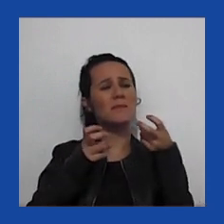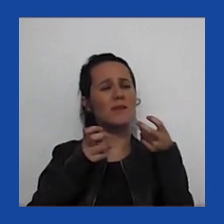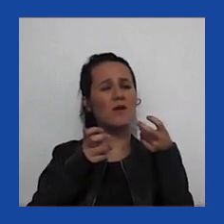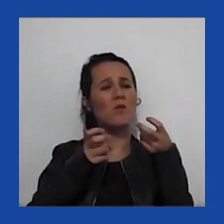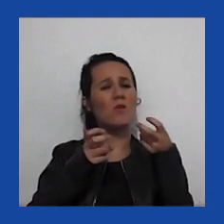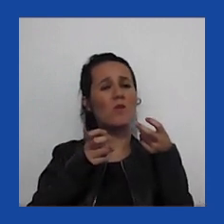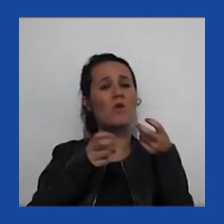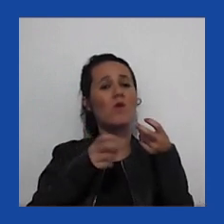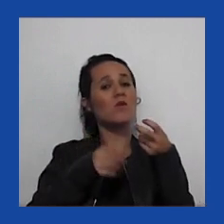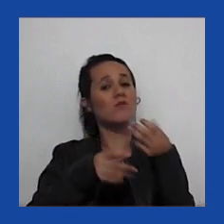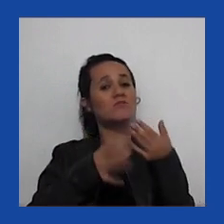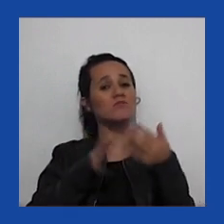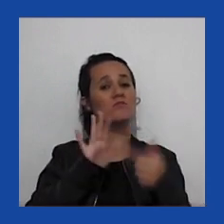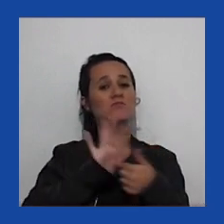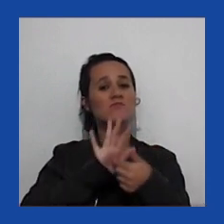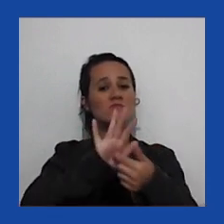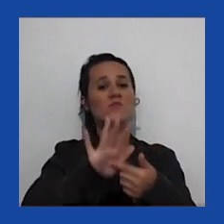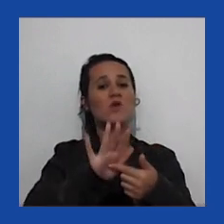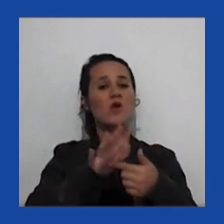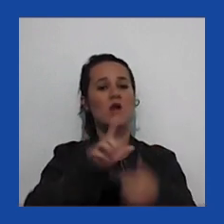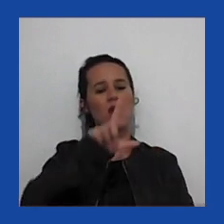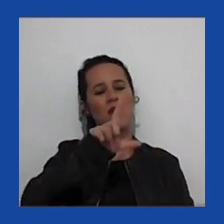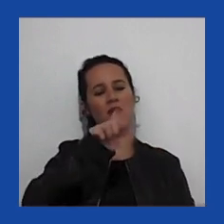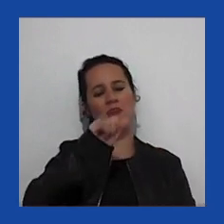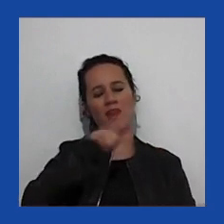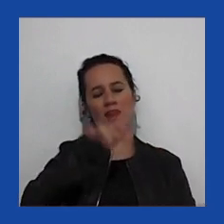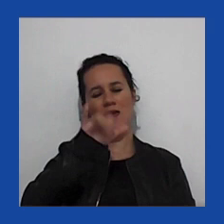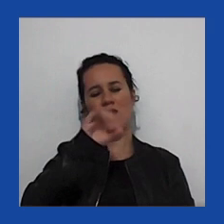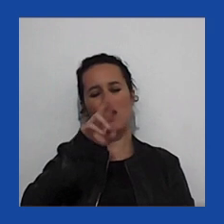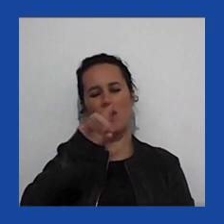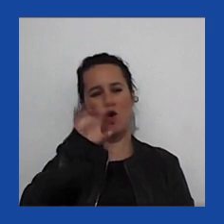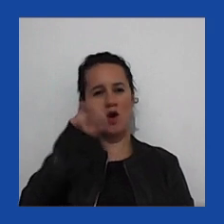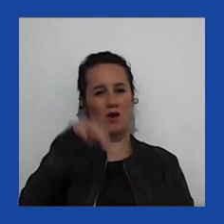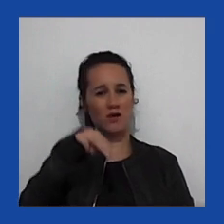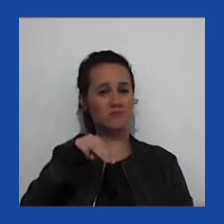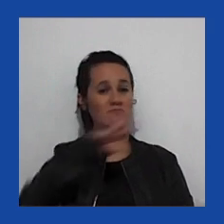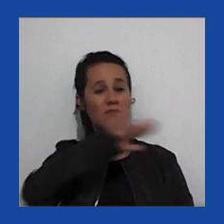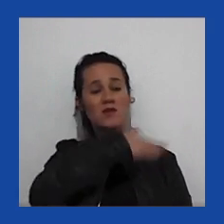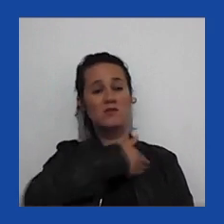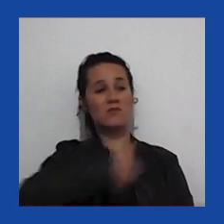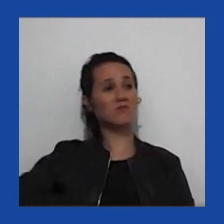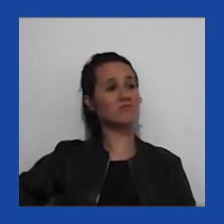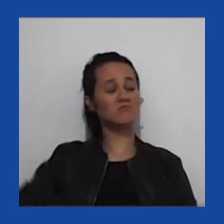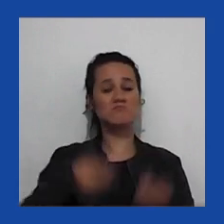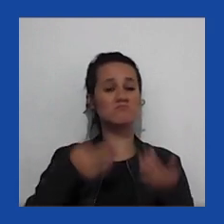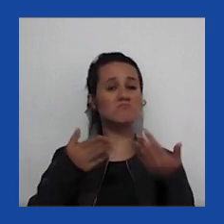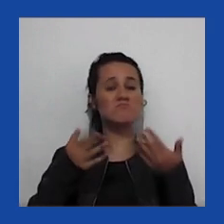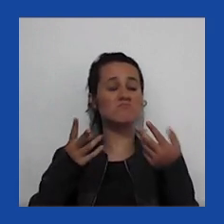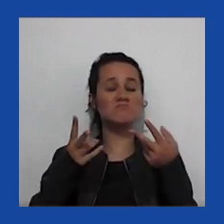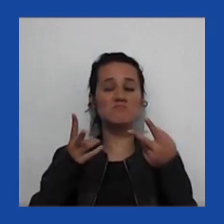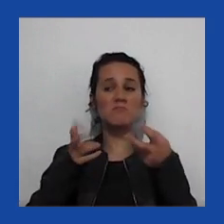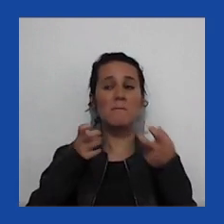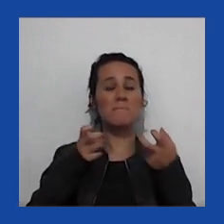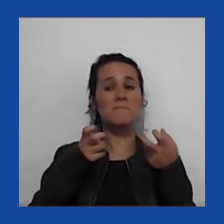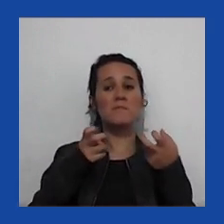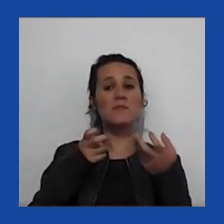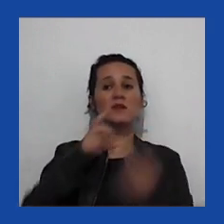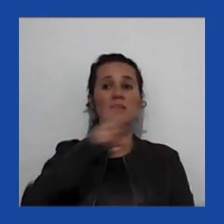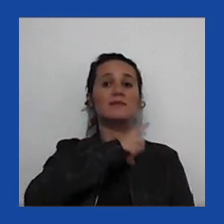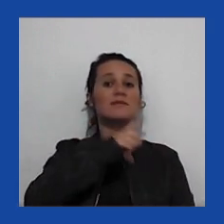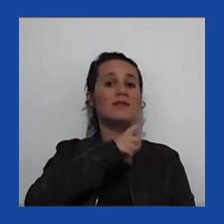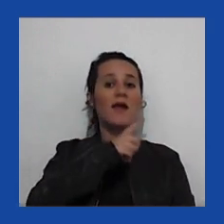foi lei e ordem, lei e ordem. Houve uma incapacidade do presidente reconhecer que houve